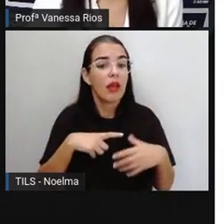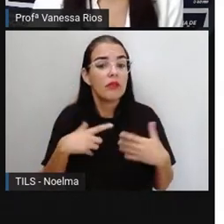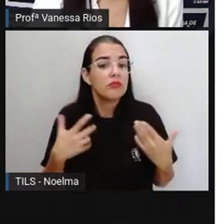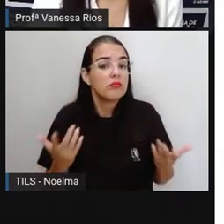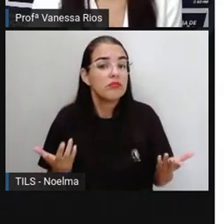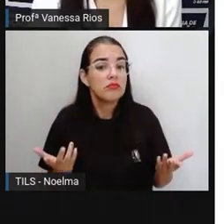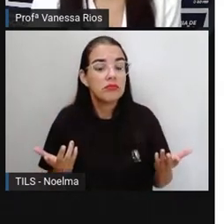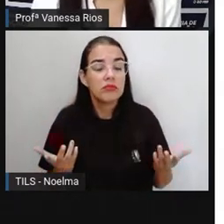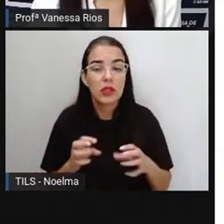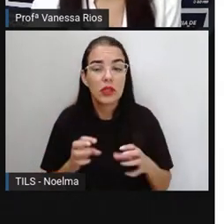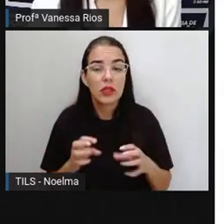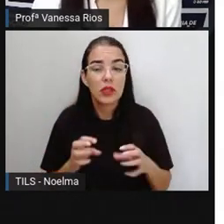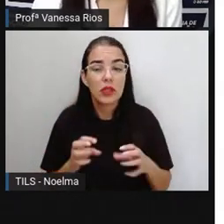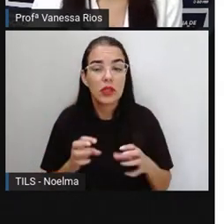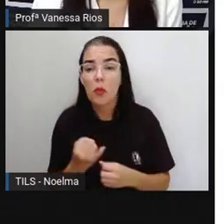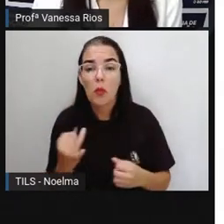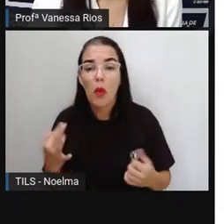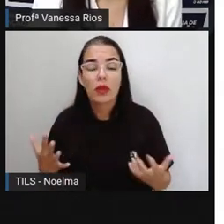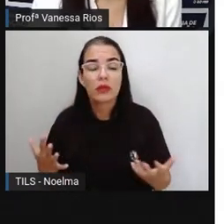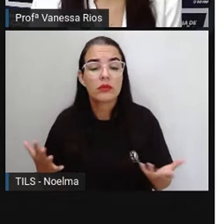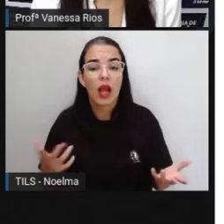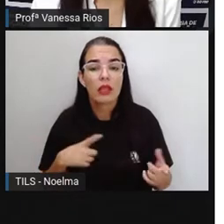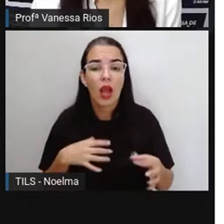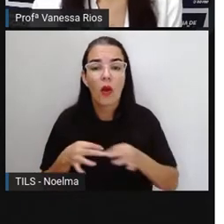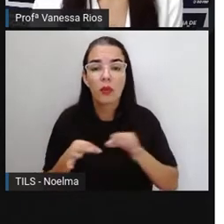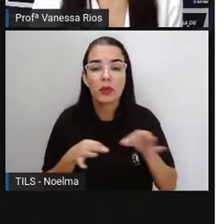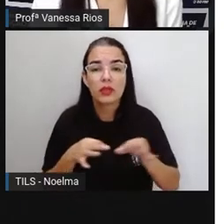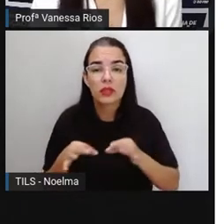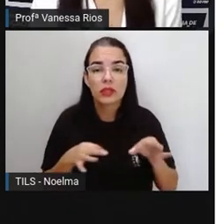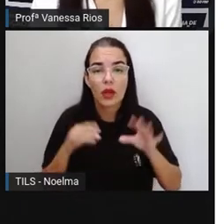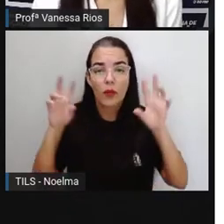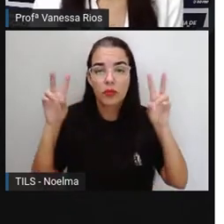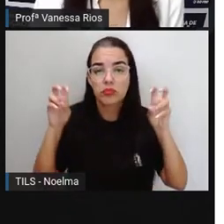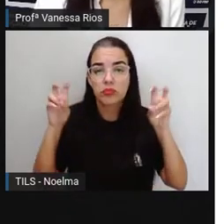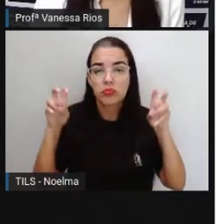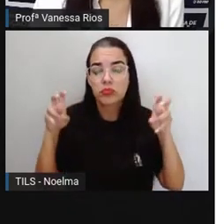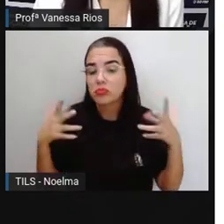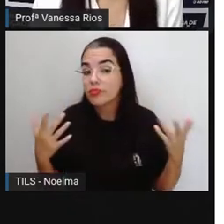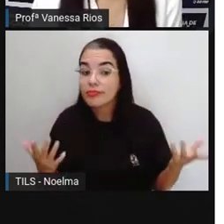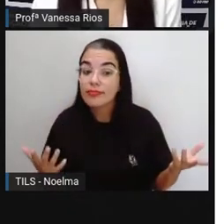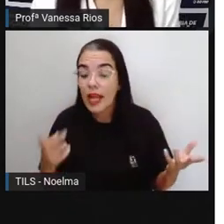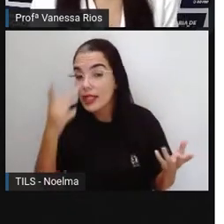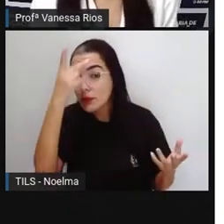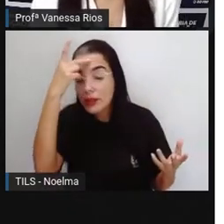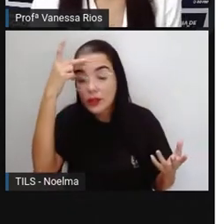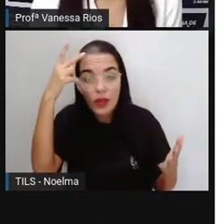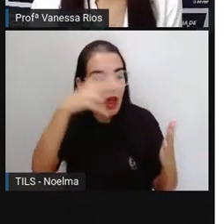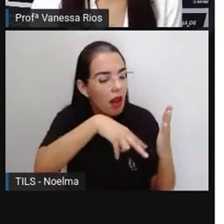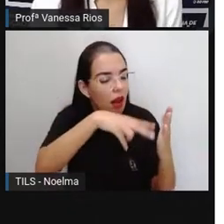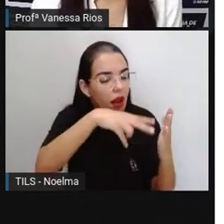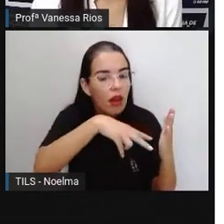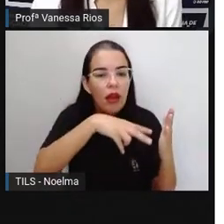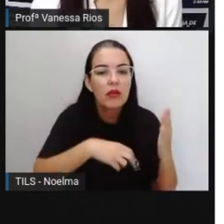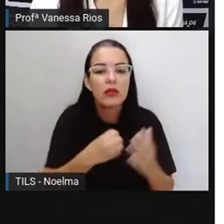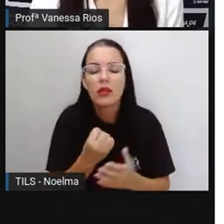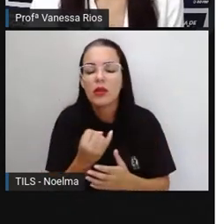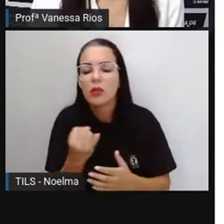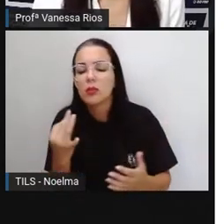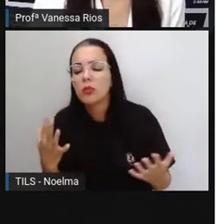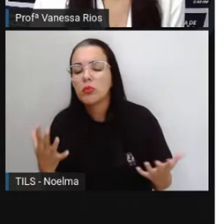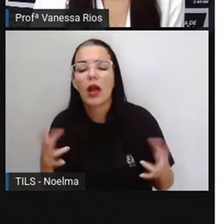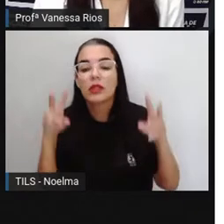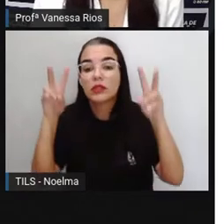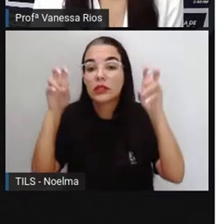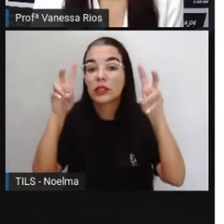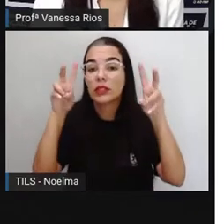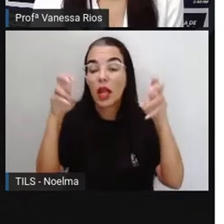trazer, podem informar, podem organizar para que os leitores e as pessoas que tenham contato com esse texto, eles